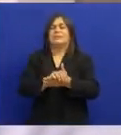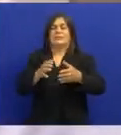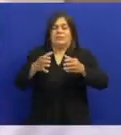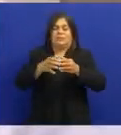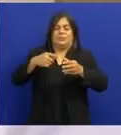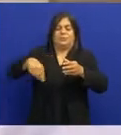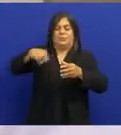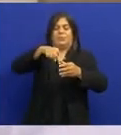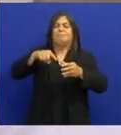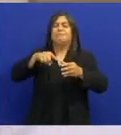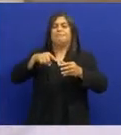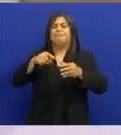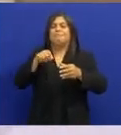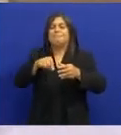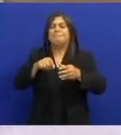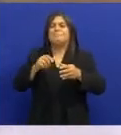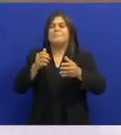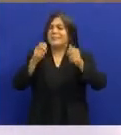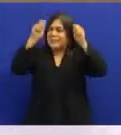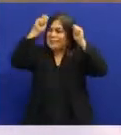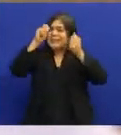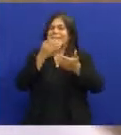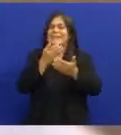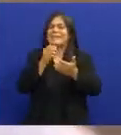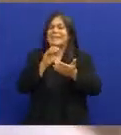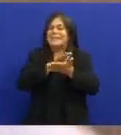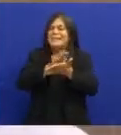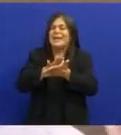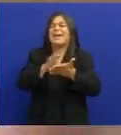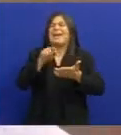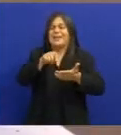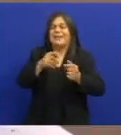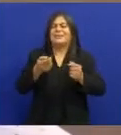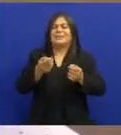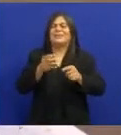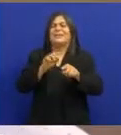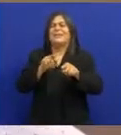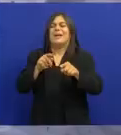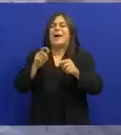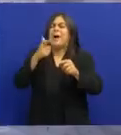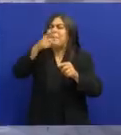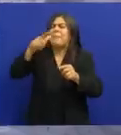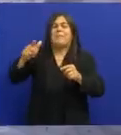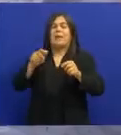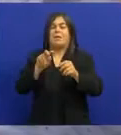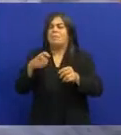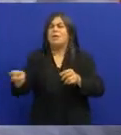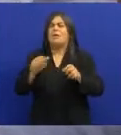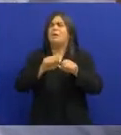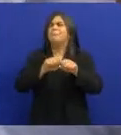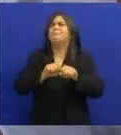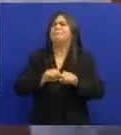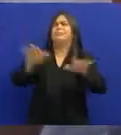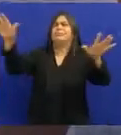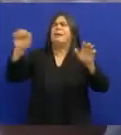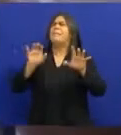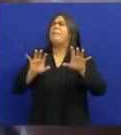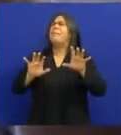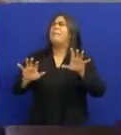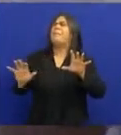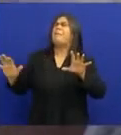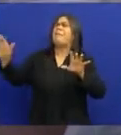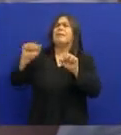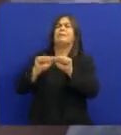escola de Jacos Surgiu nessa ocasião Bilio de Campina na resistência Lá em Campina Grande Enfim